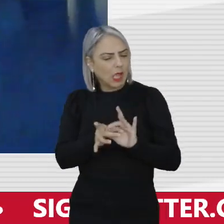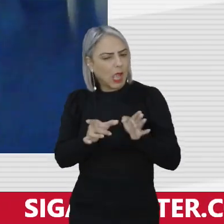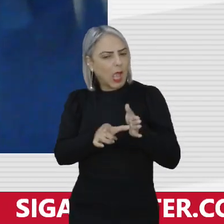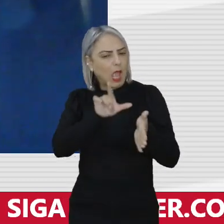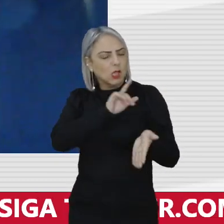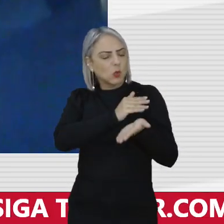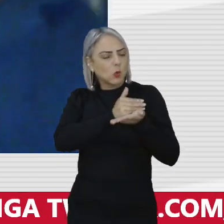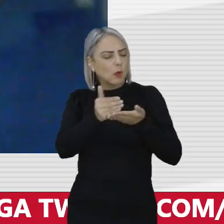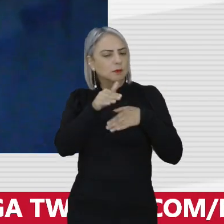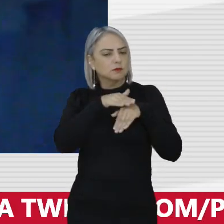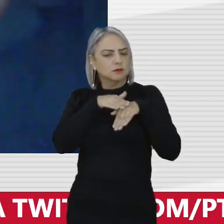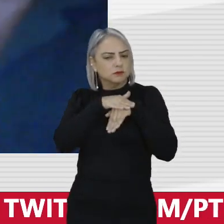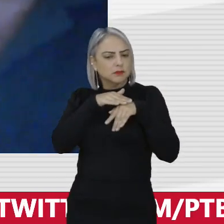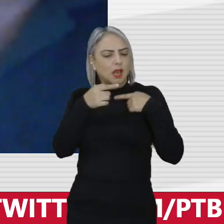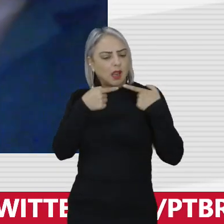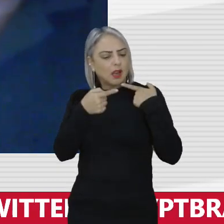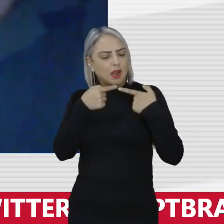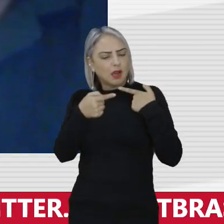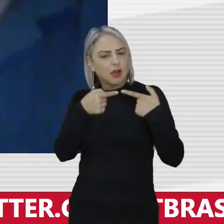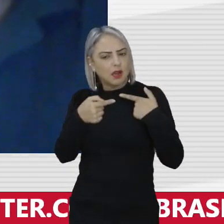começar aqui a conversar e debater.